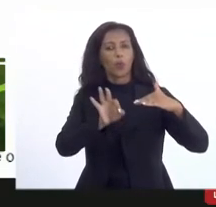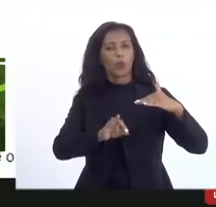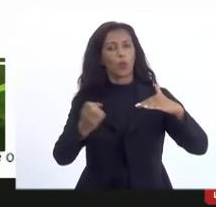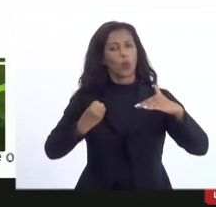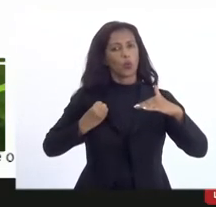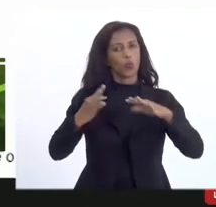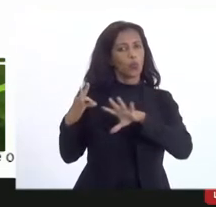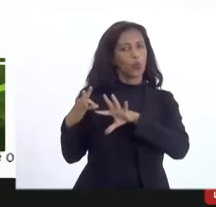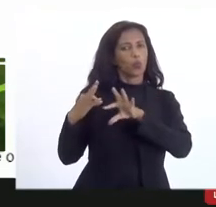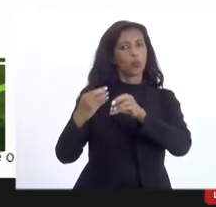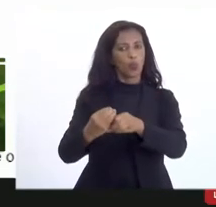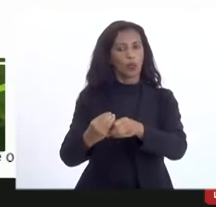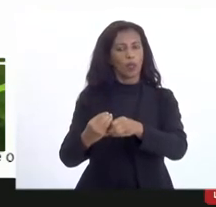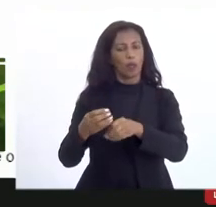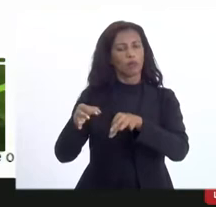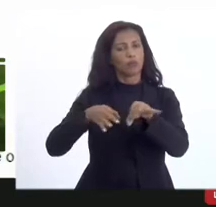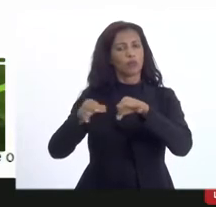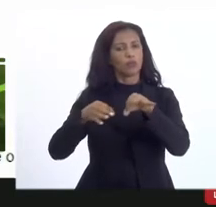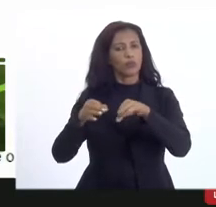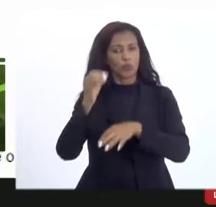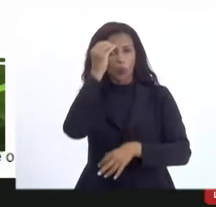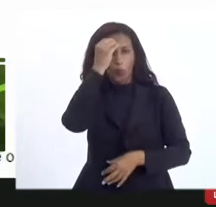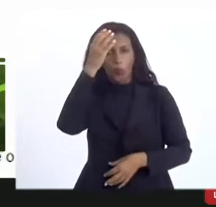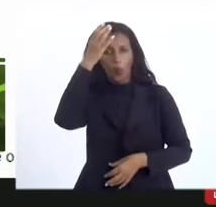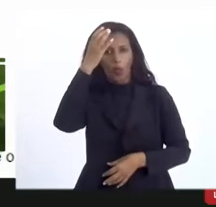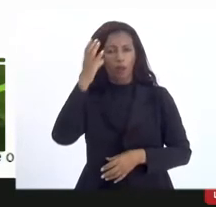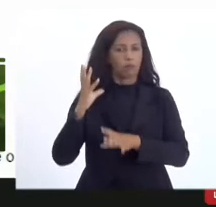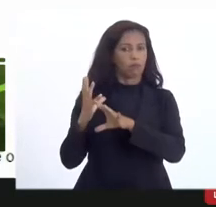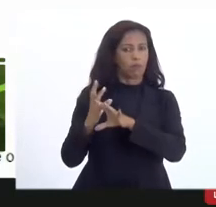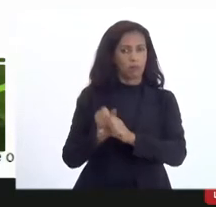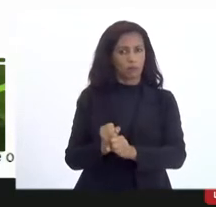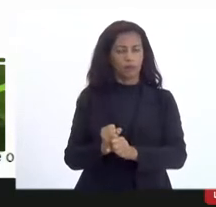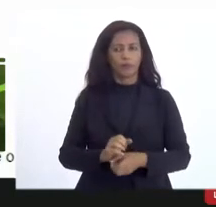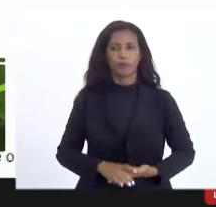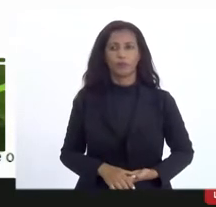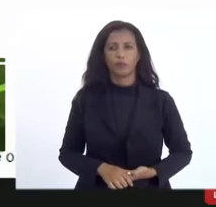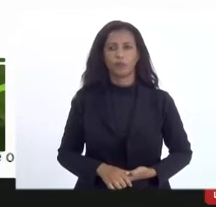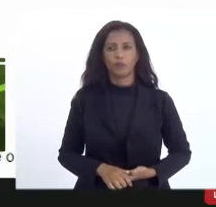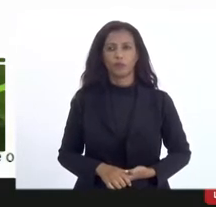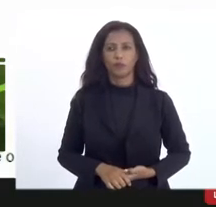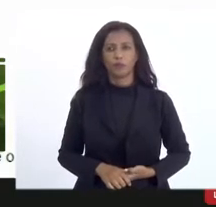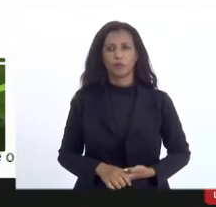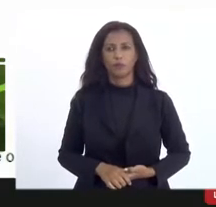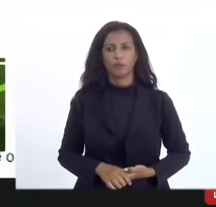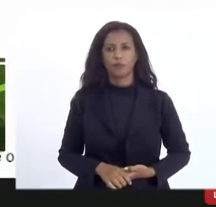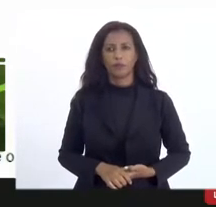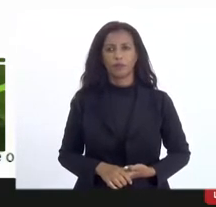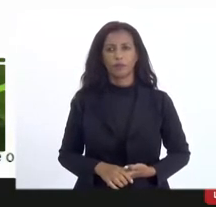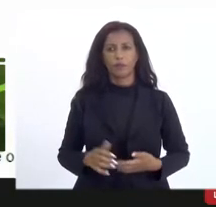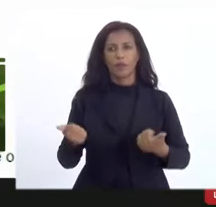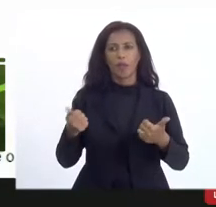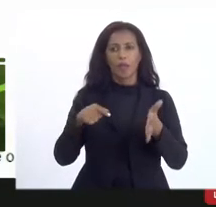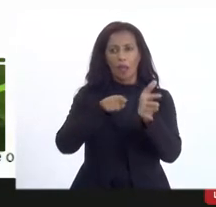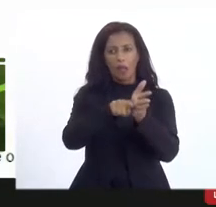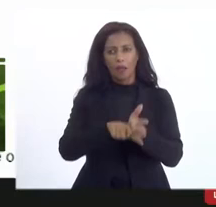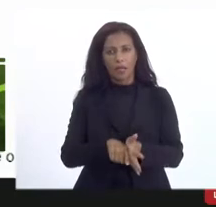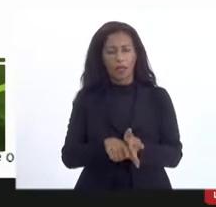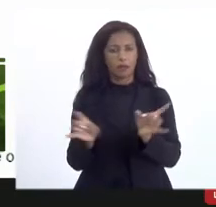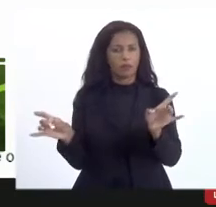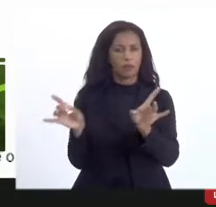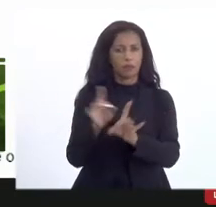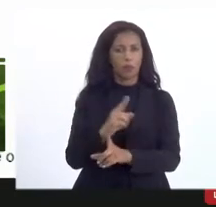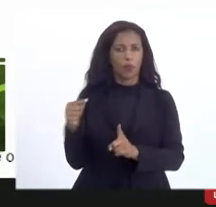total dos projetos culturais na fase de prestação de contas parágrafo 1º a análise de cumprimento do objeto será